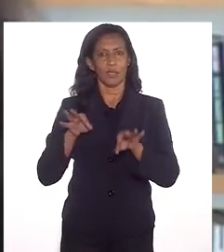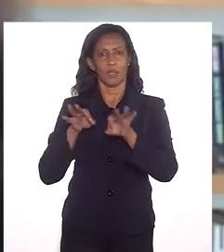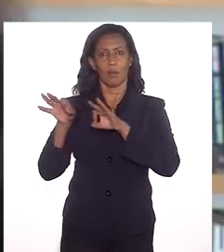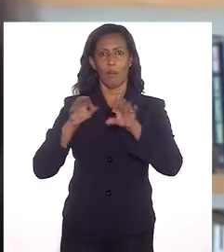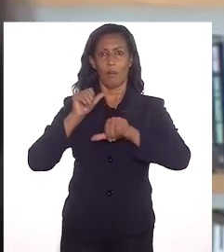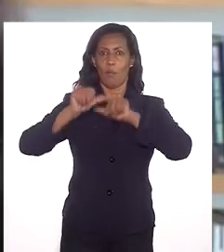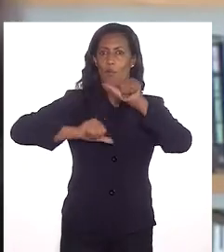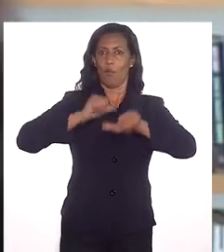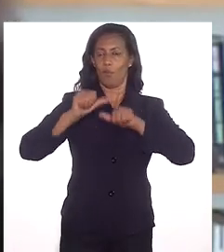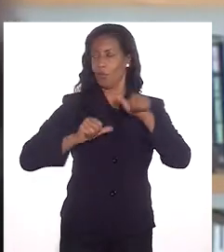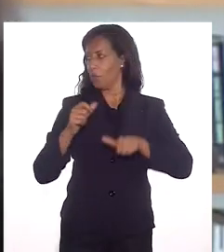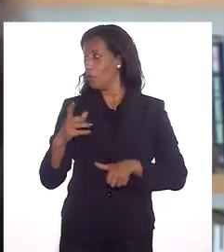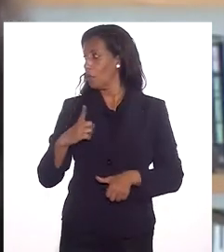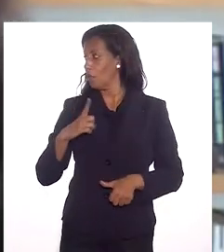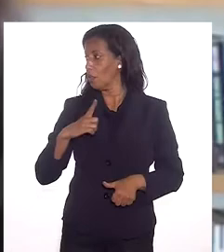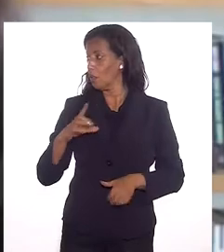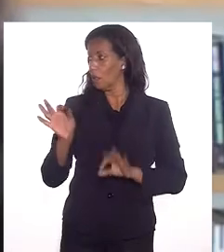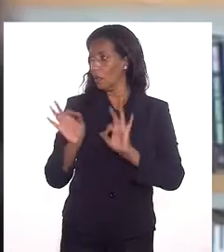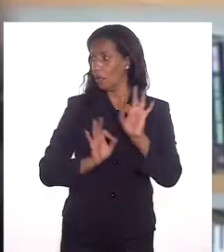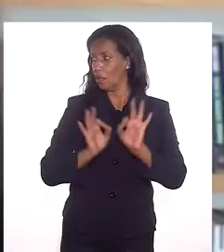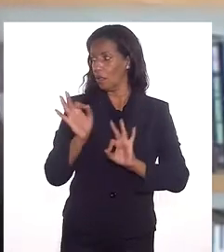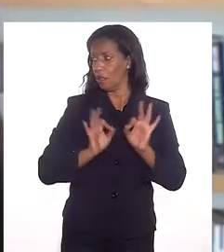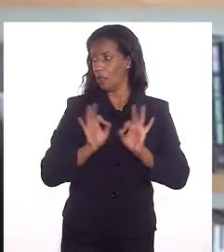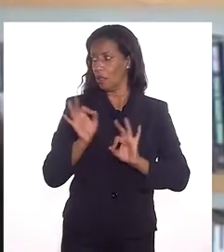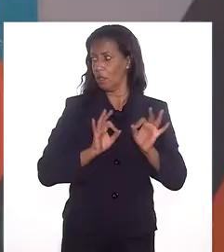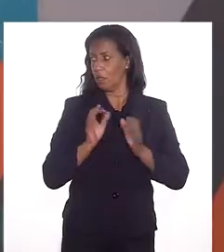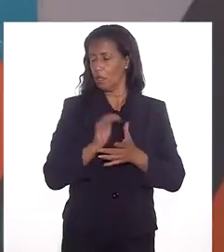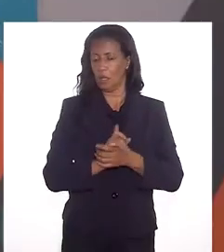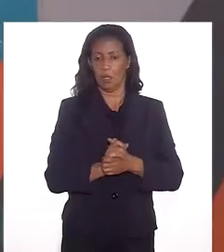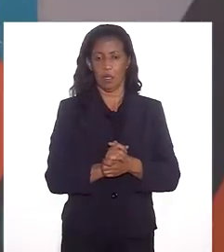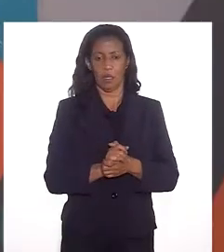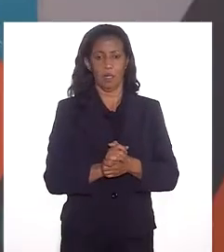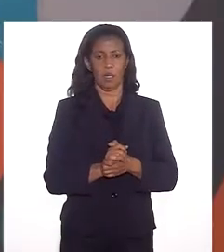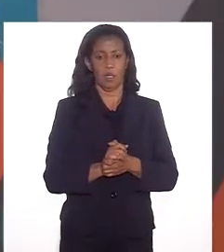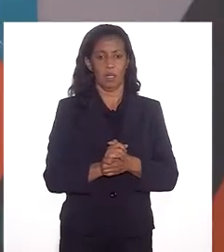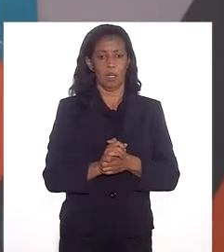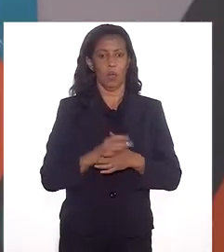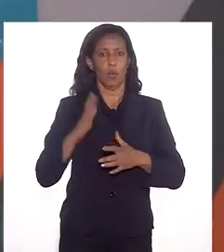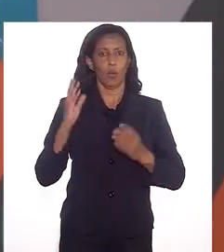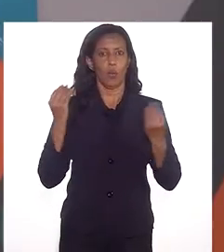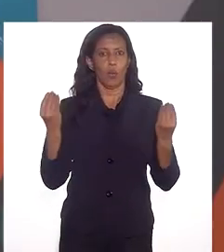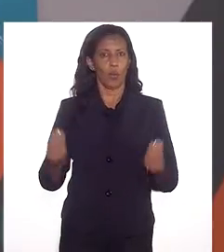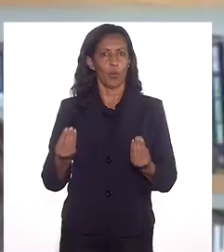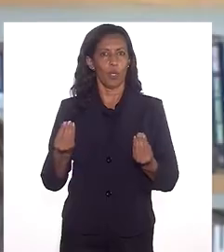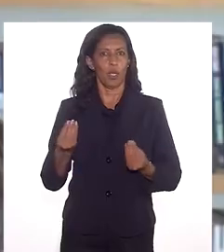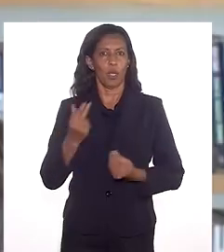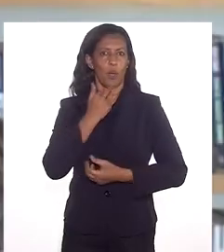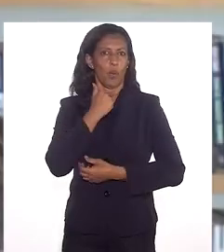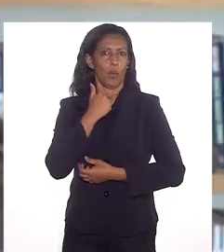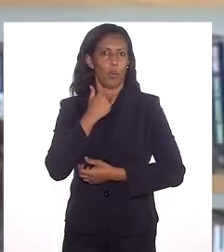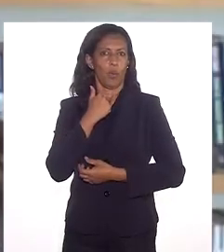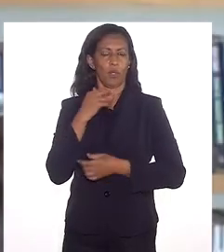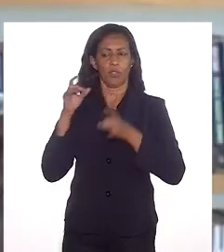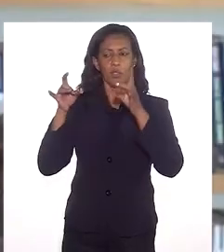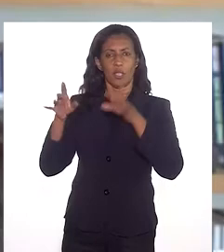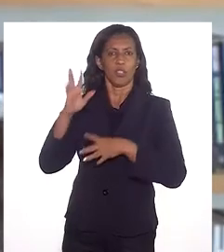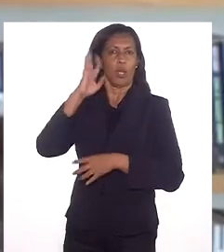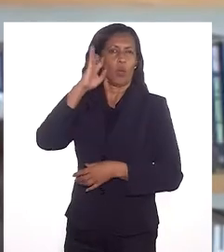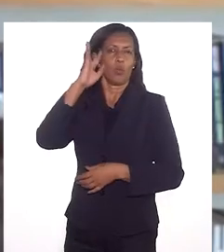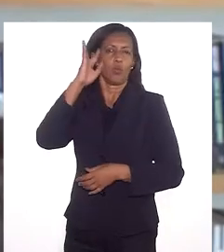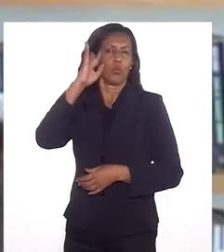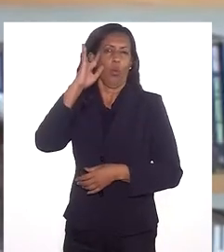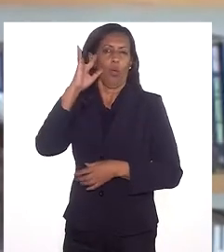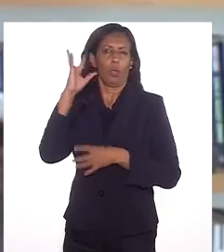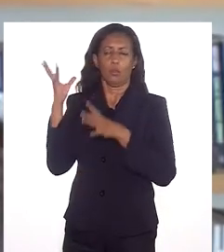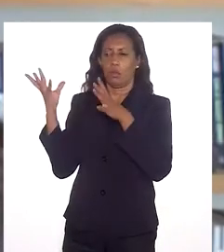precisa projetar, ter projetos, ter sonhos, ter utopia. O que não é possível é deixar os nossos